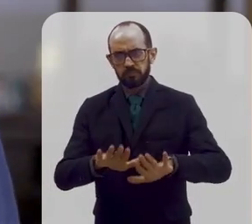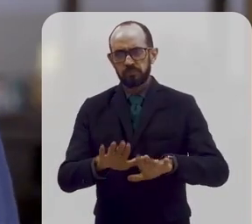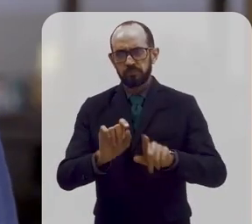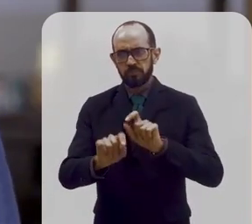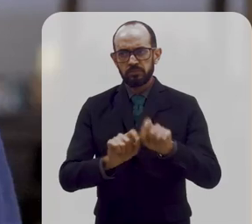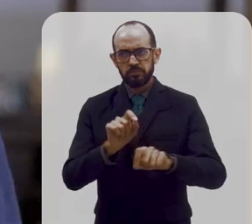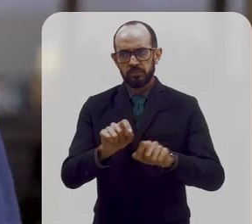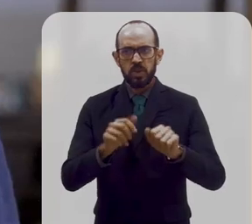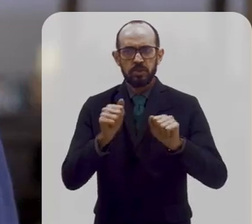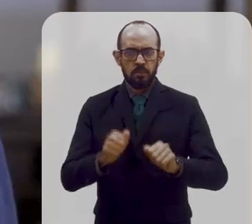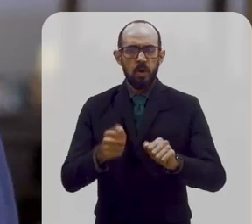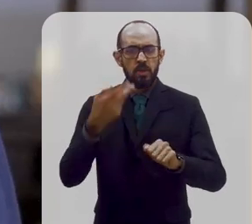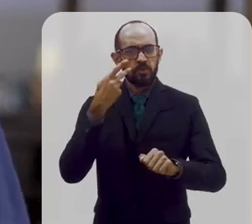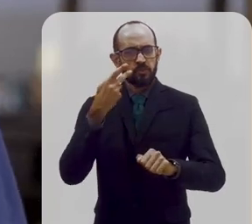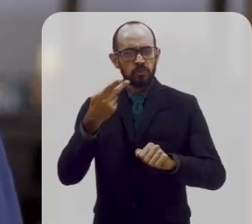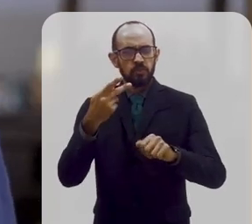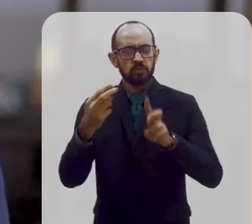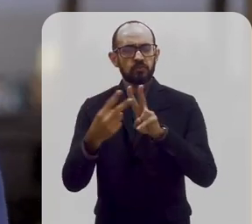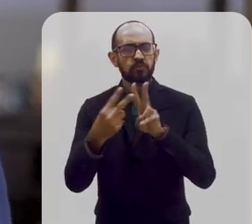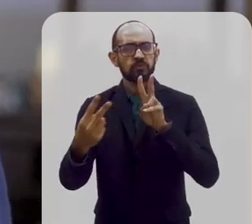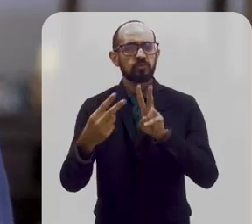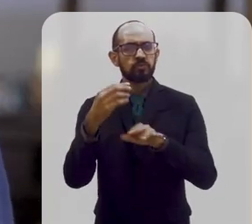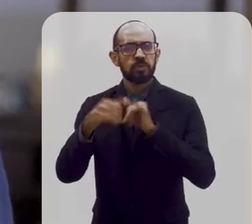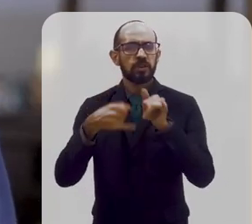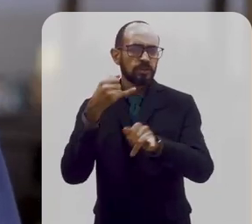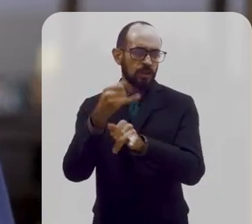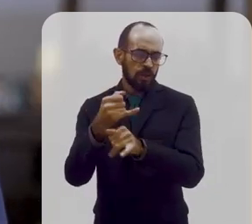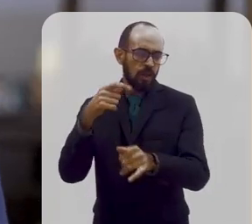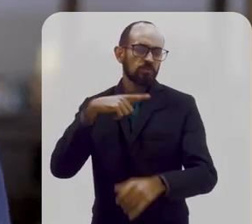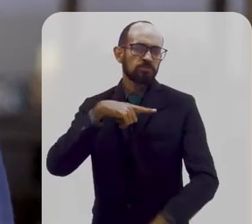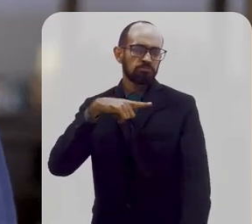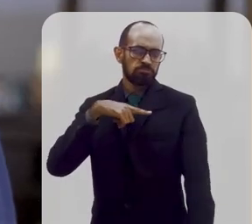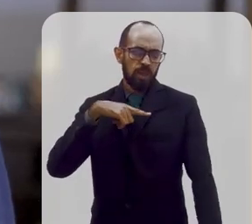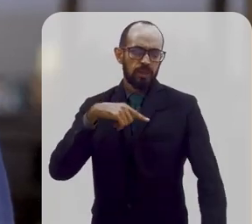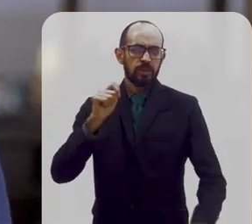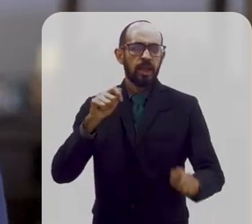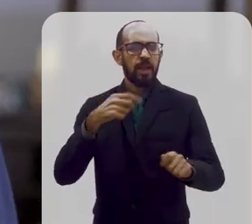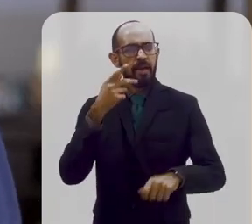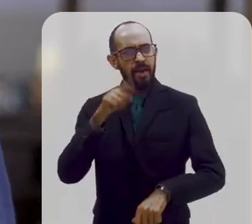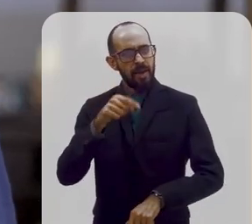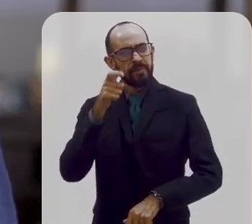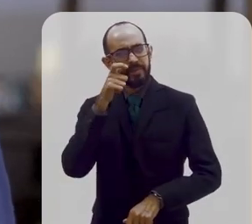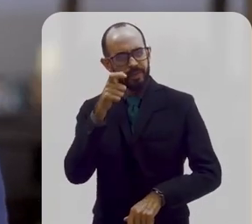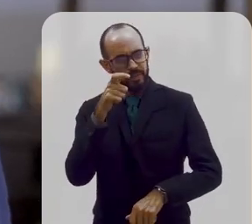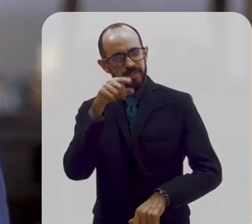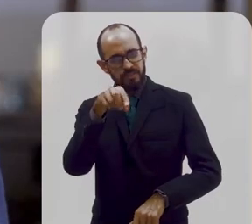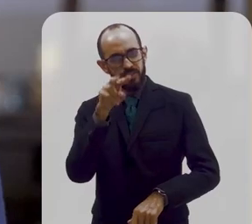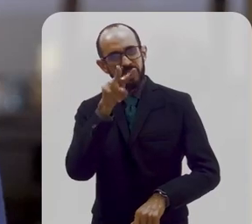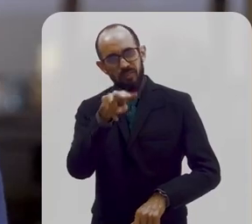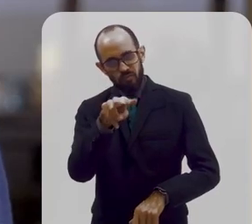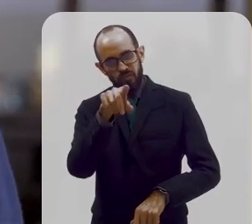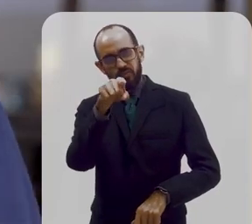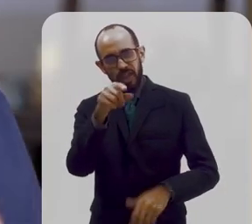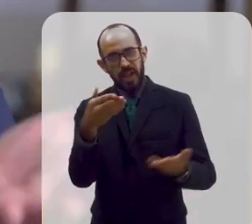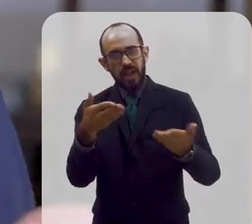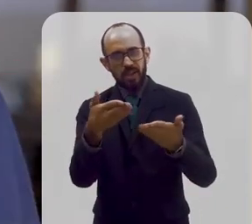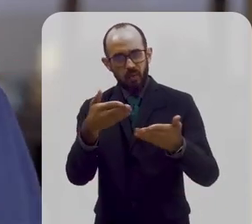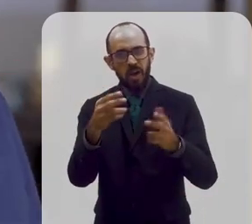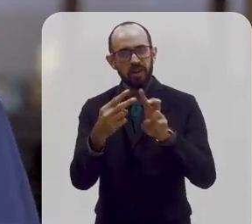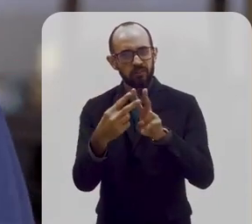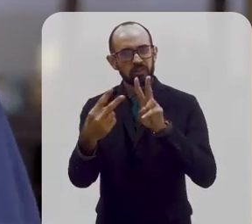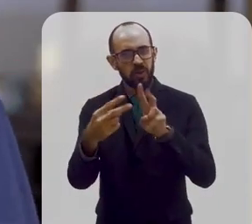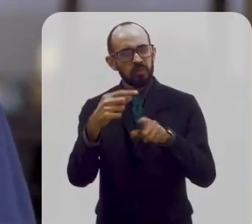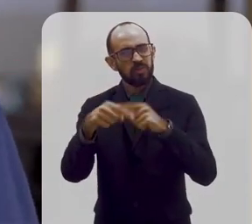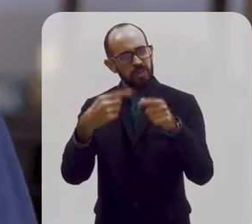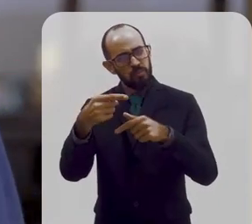mas você também pode fazer o tour virtual que a instituição tem. Então, sempre é interessante você dar uma olhada agora